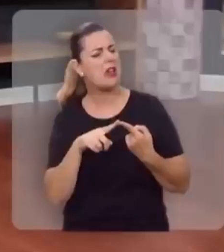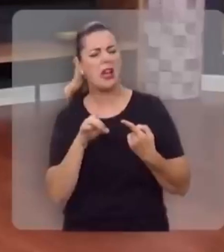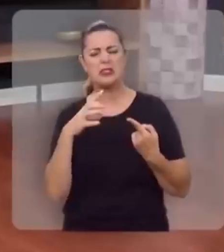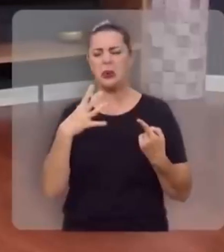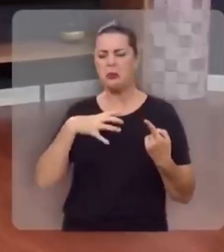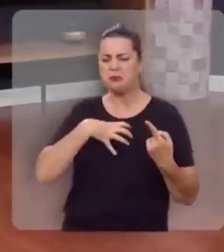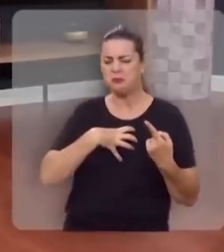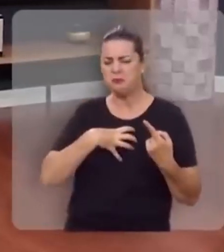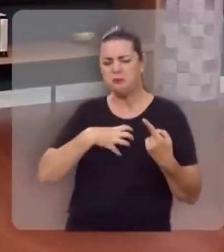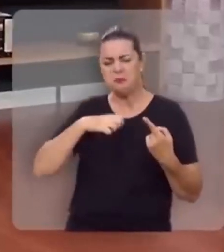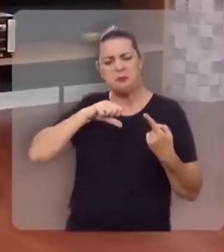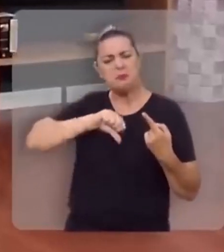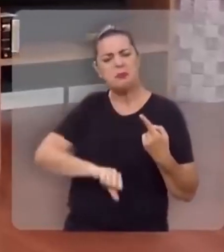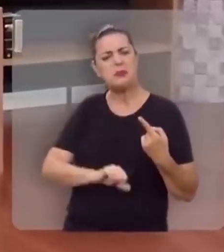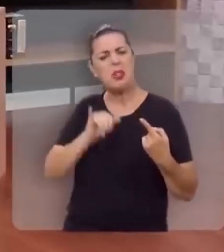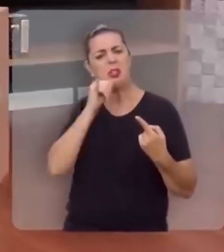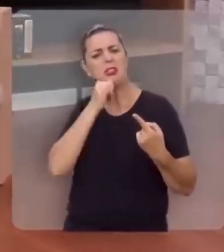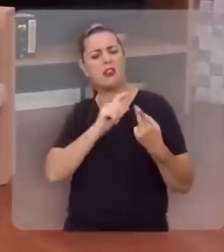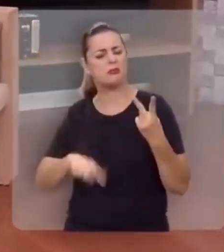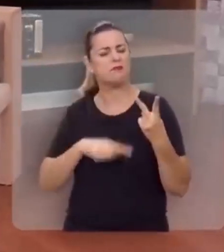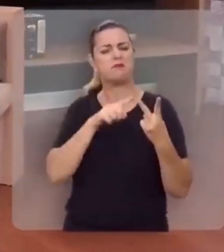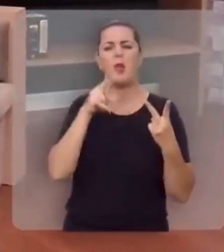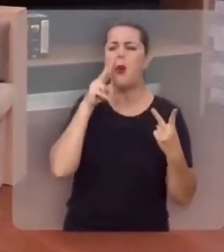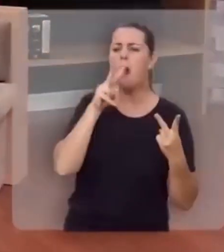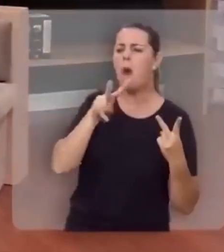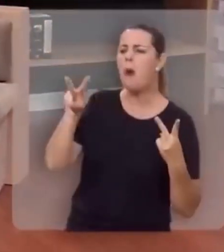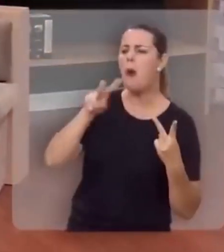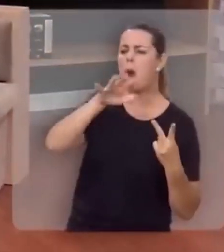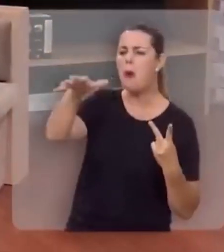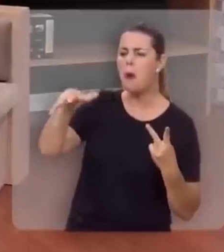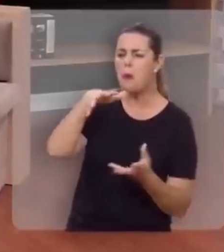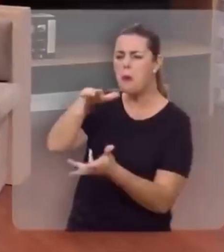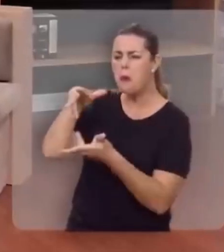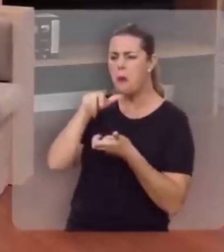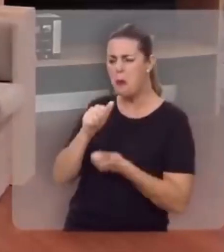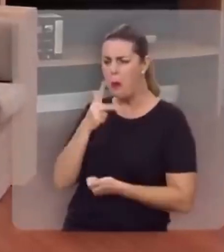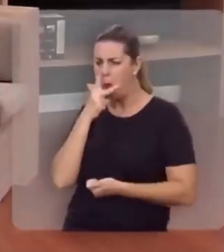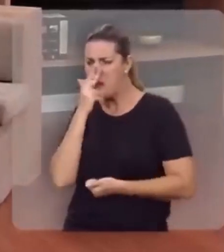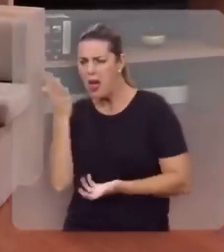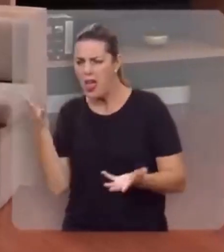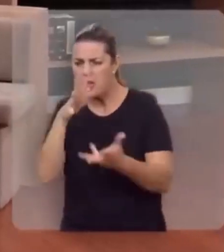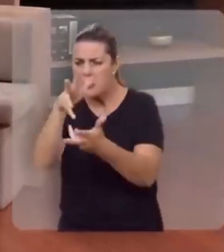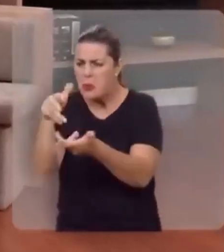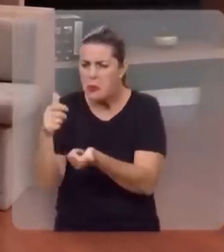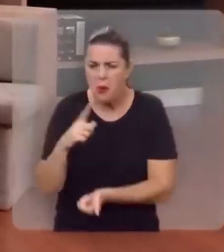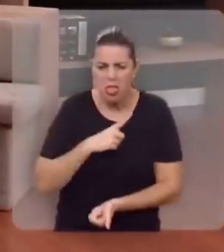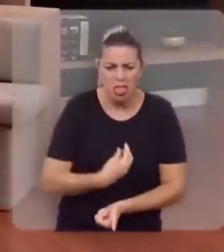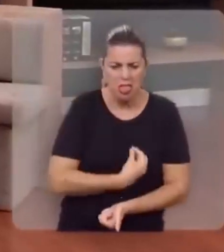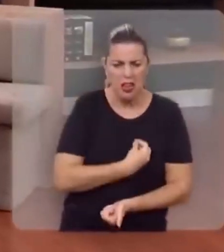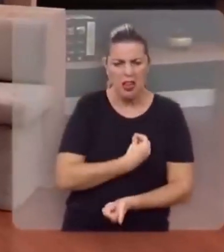motivos de angústia, de pesar, você olha para o cenário internacional, e parece que o mundo